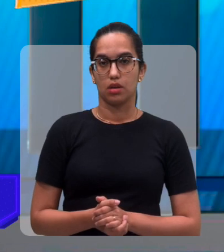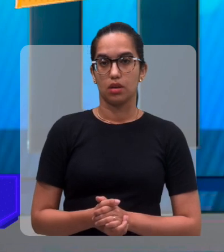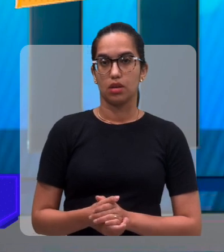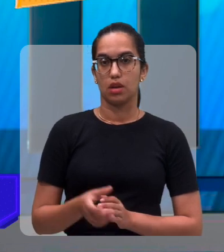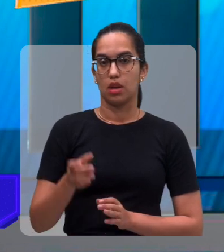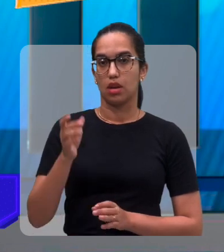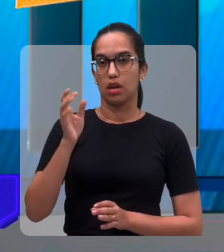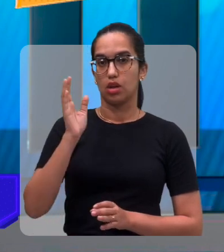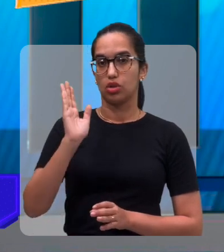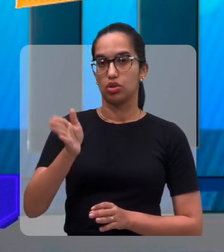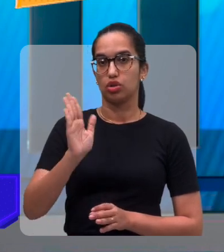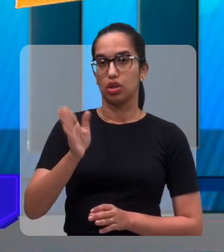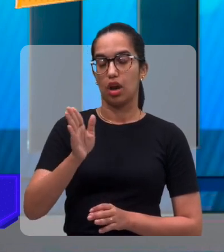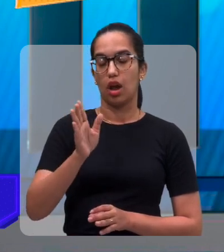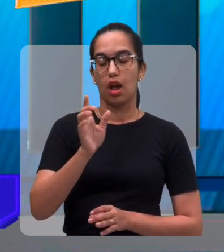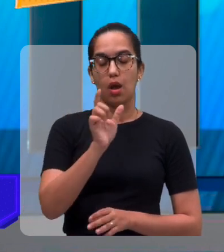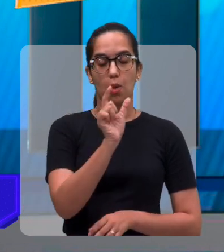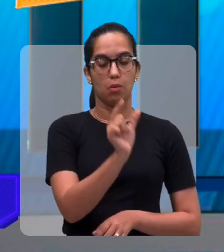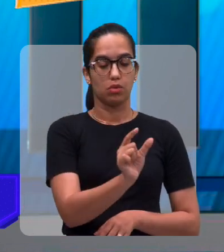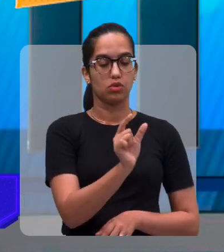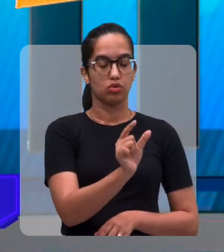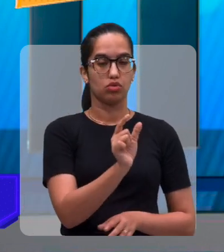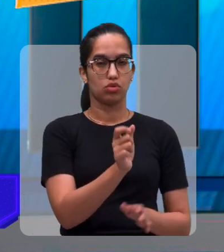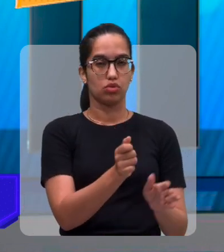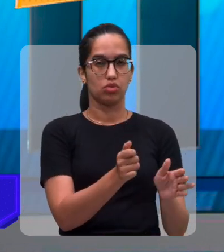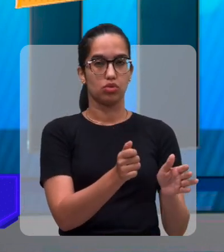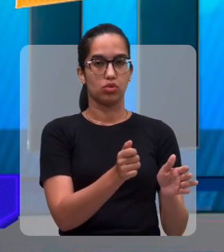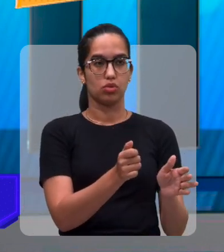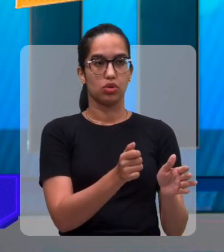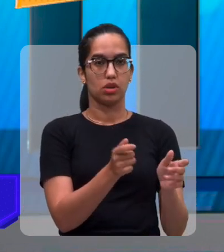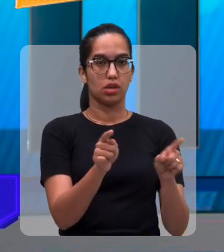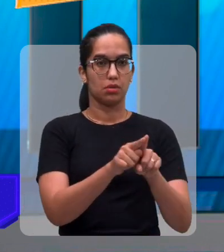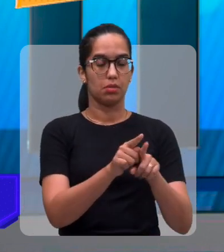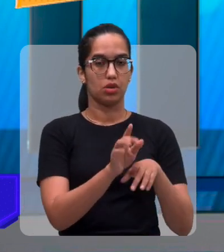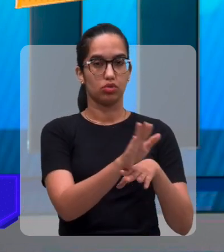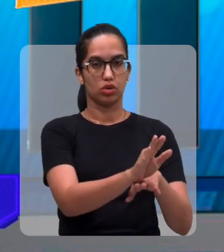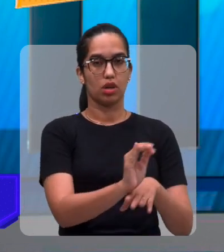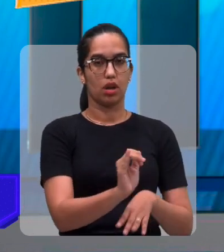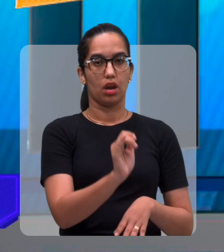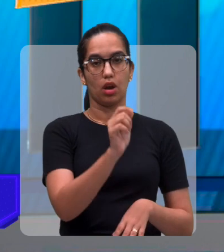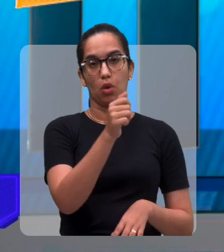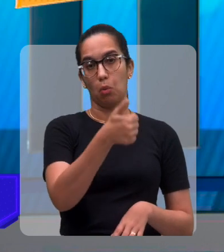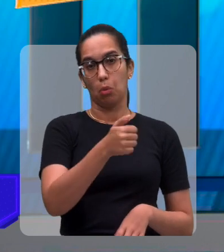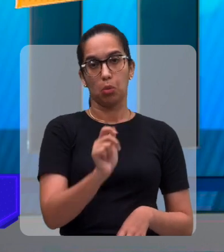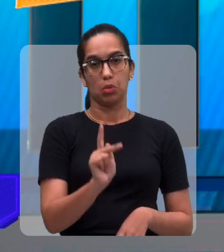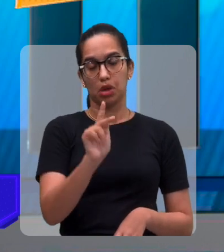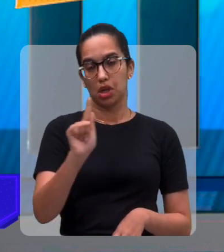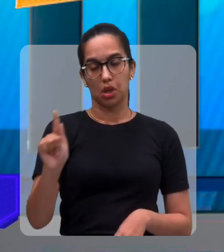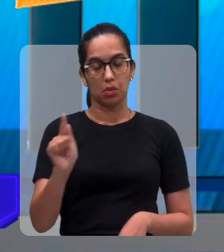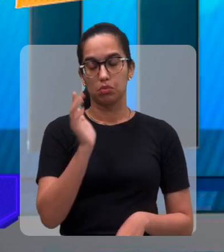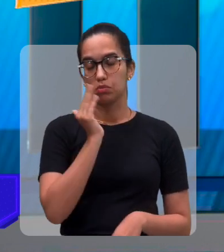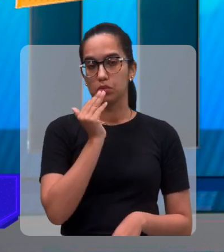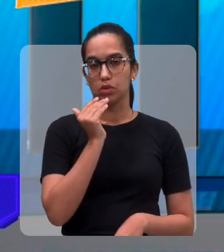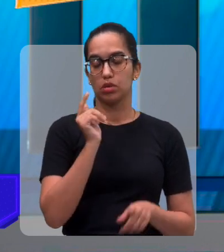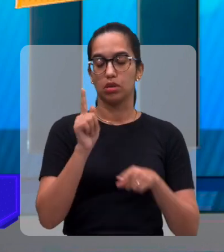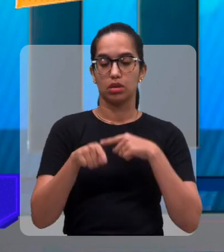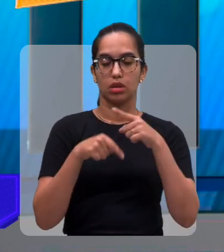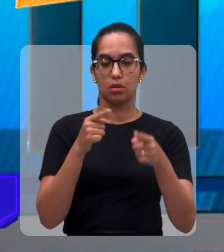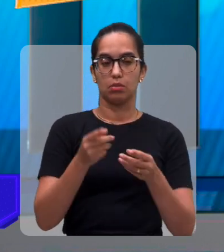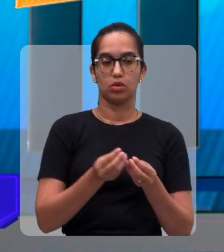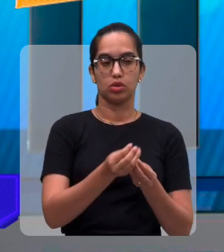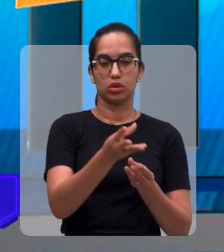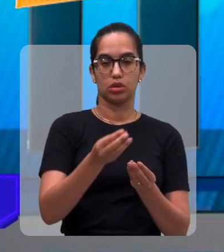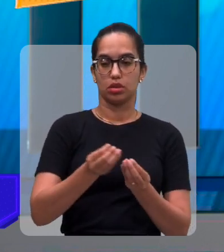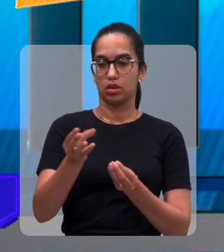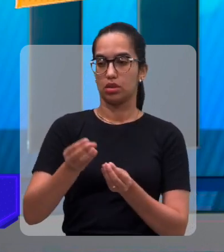pagam levar a meia passagem, a meia ingresso, ele contribuir com um quilo de alimento ou dois quilos de alimento e aí é feita essa distribuição